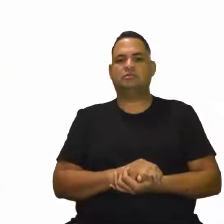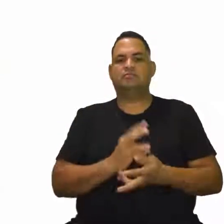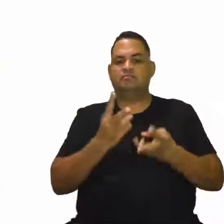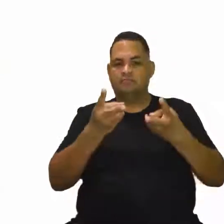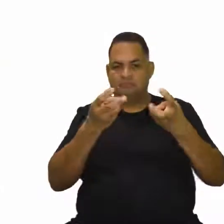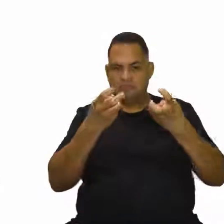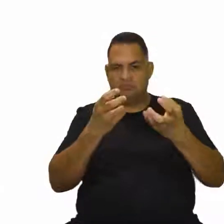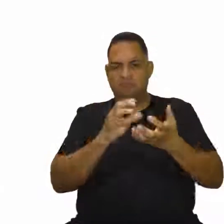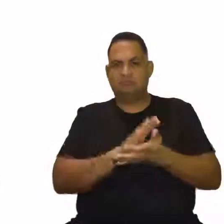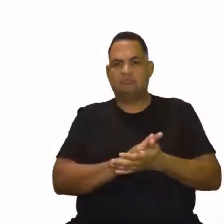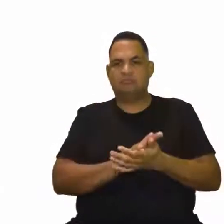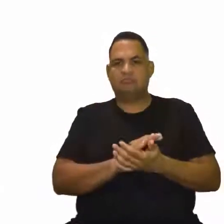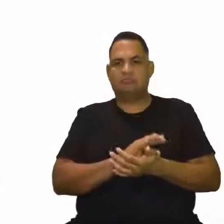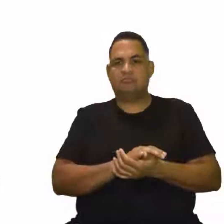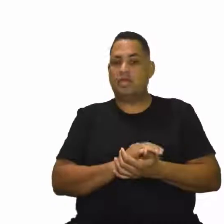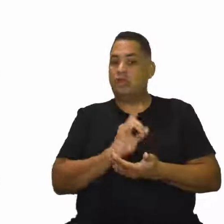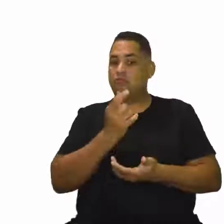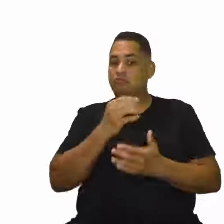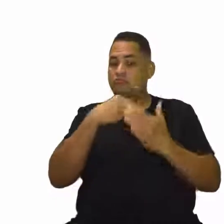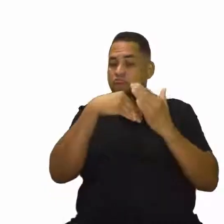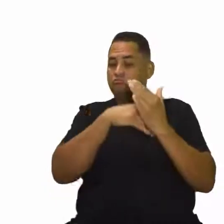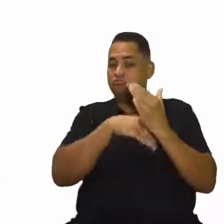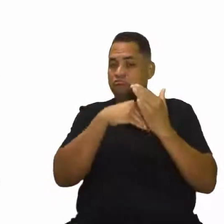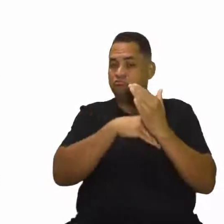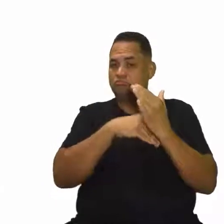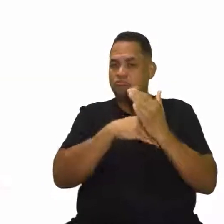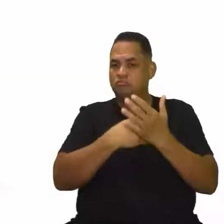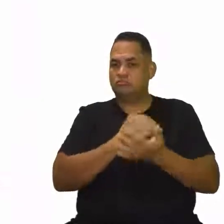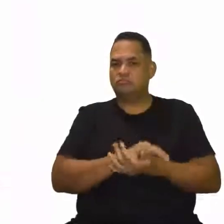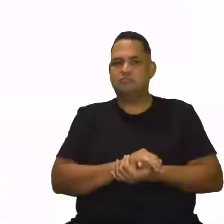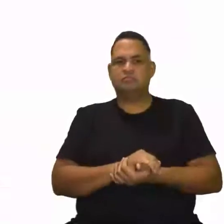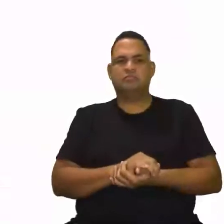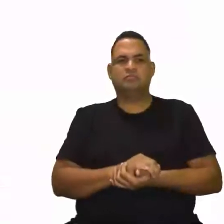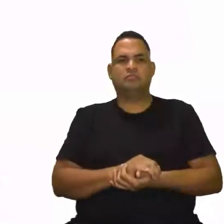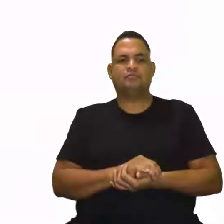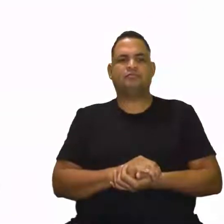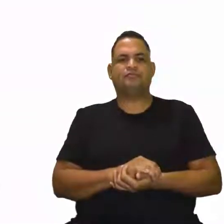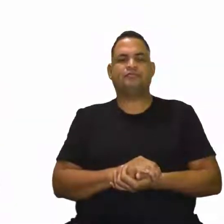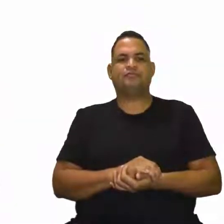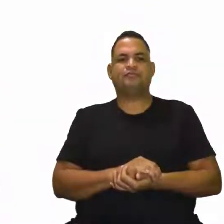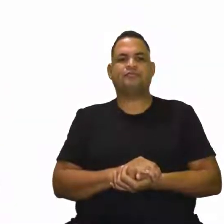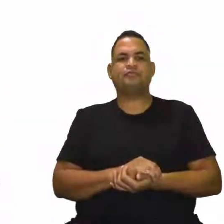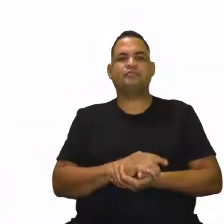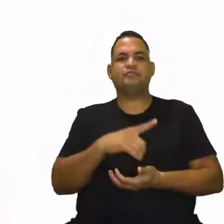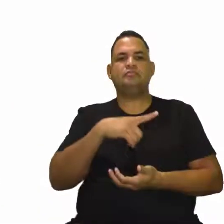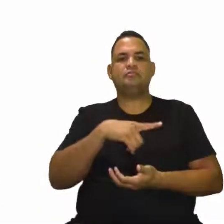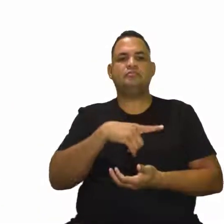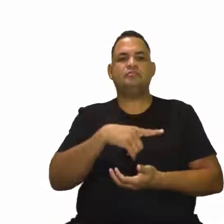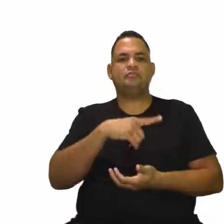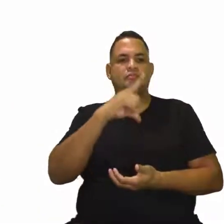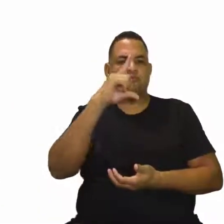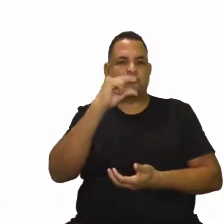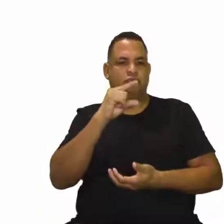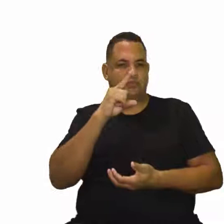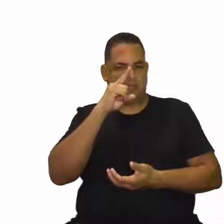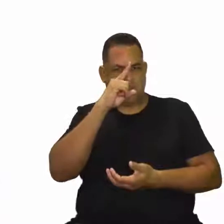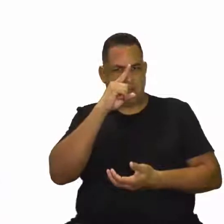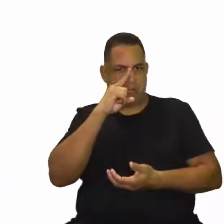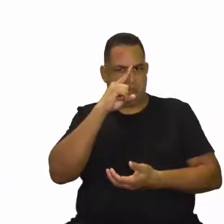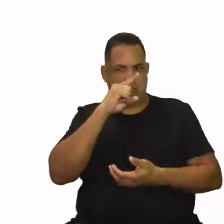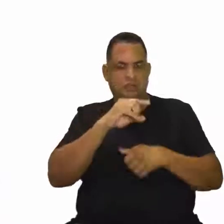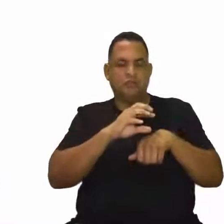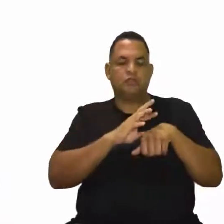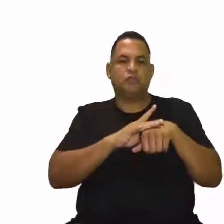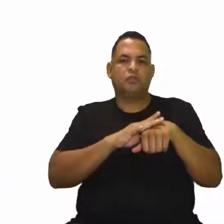Percebam que isso aqui é o grande segredo, tá? Se manter ativo. Vai ter também aí a diminuição do risco, né, de